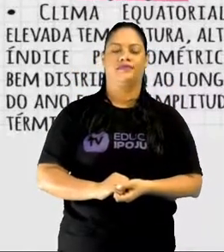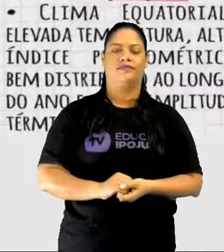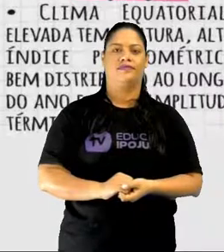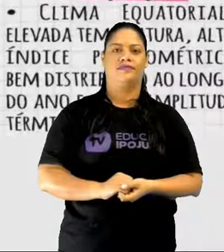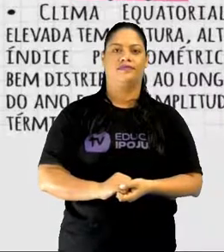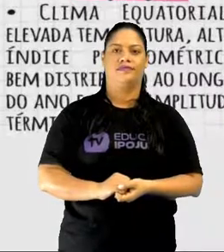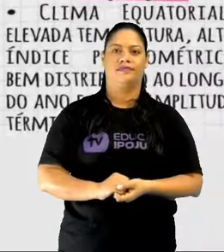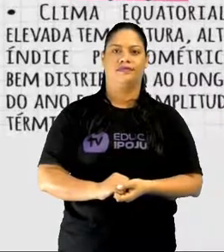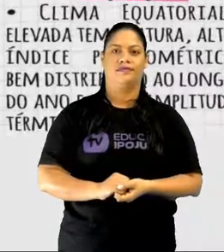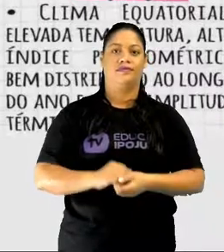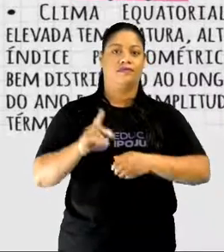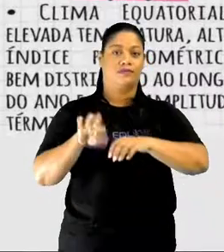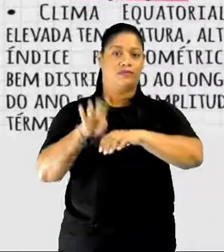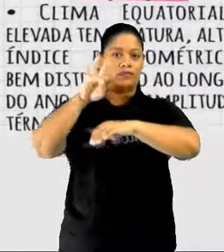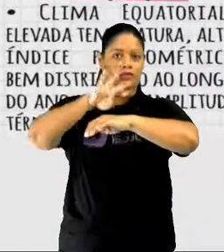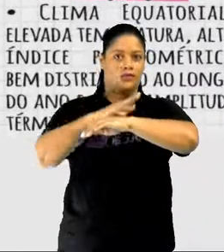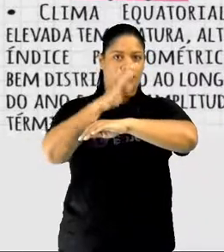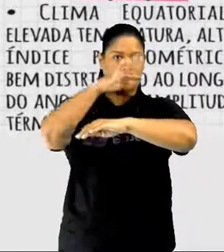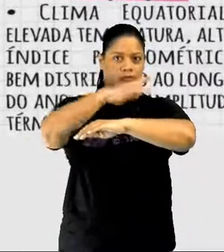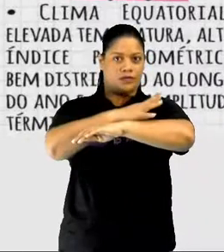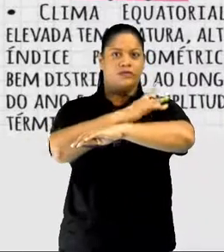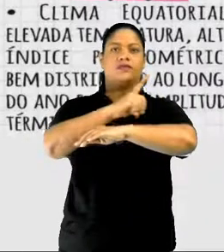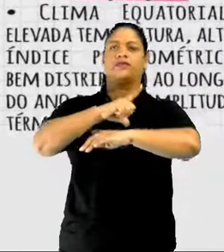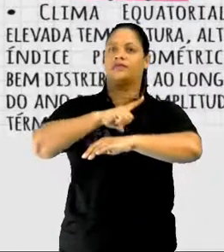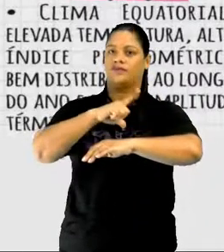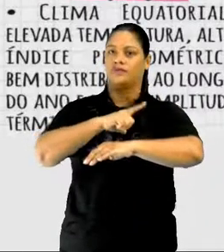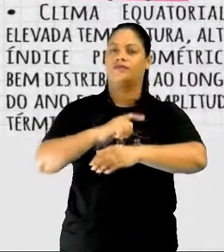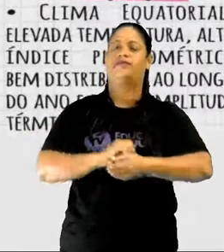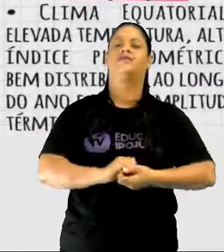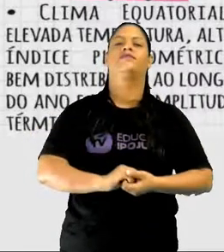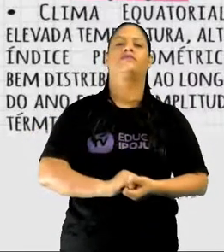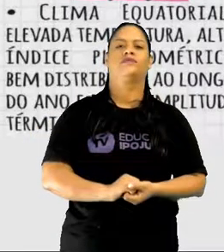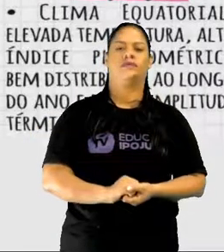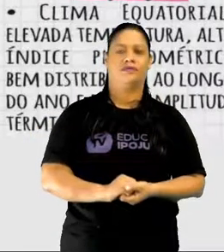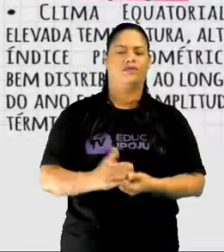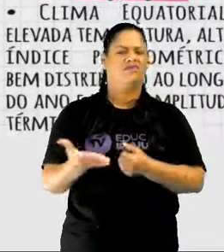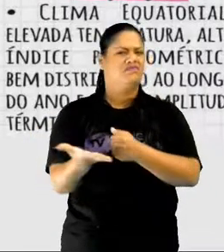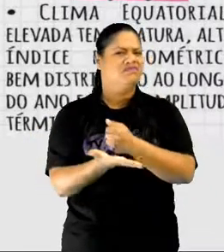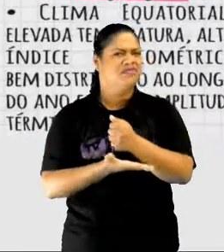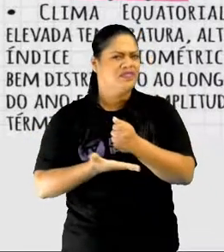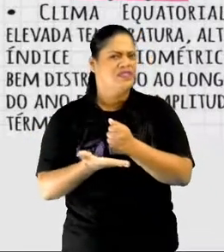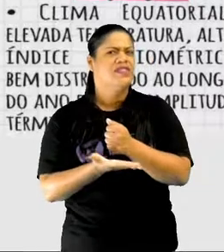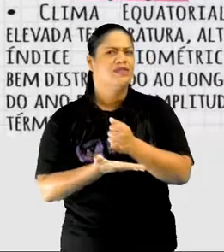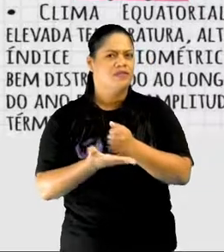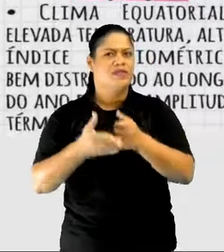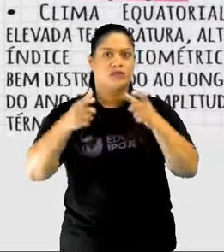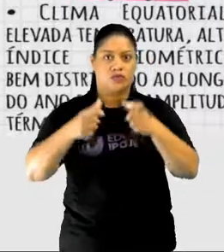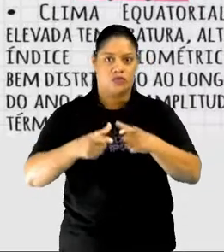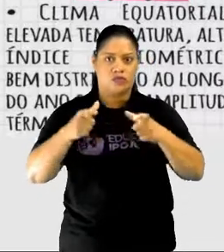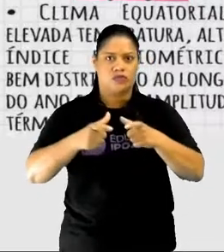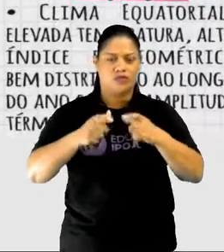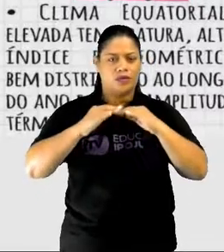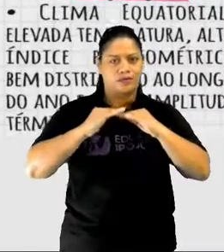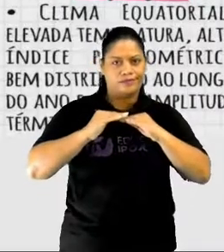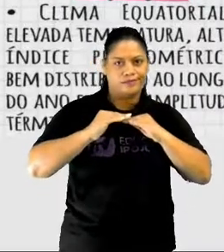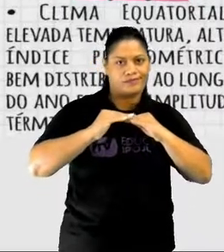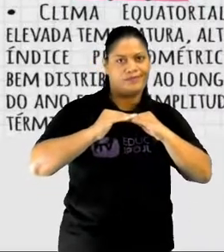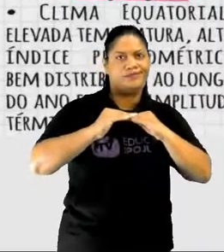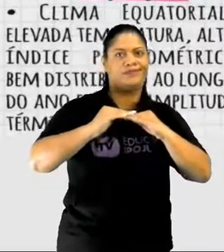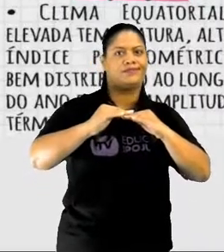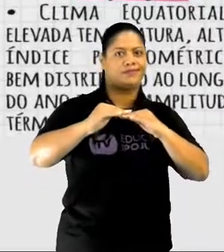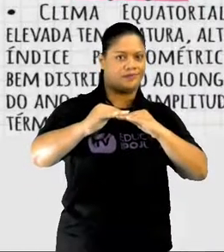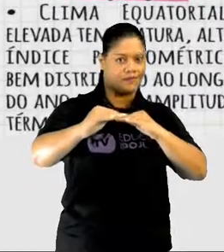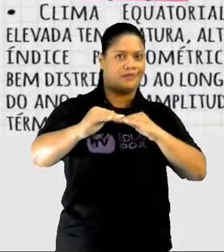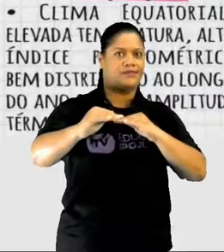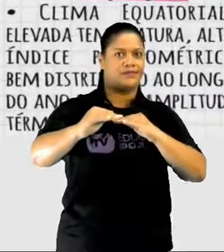relação ao relevo, nós estamos basicamente numa região de planície, quando a gente fala